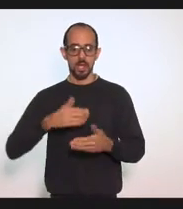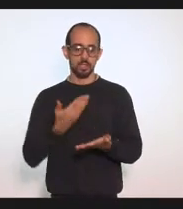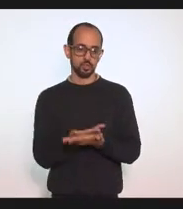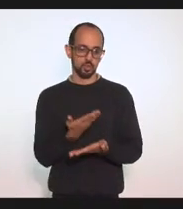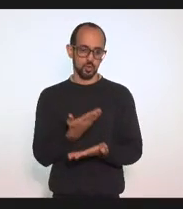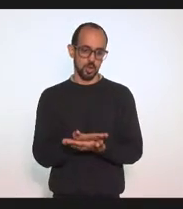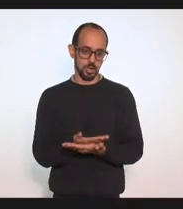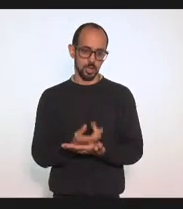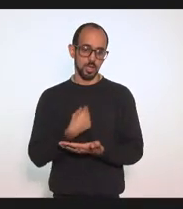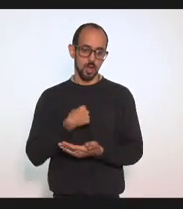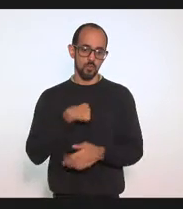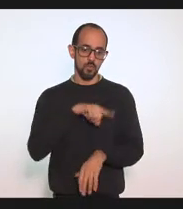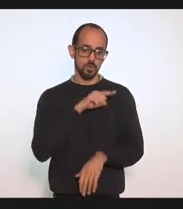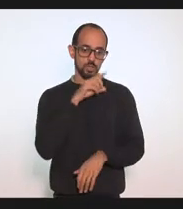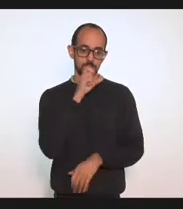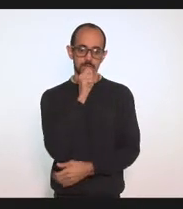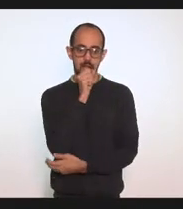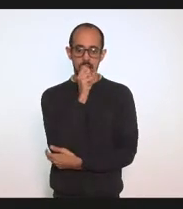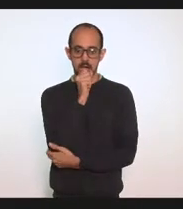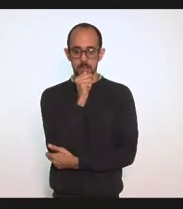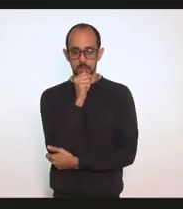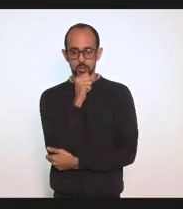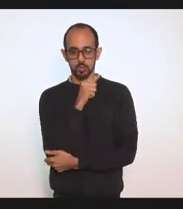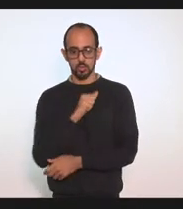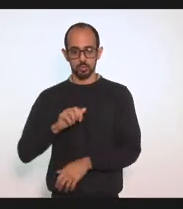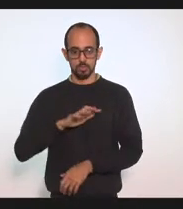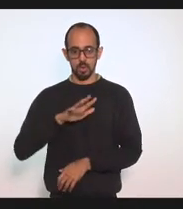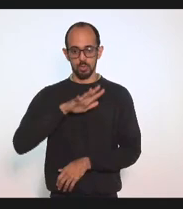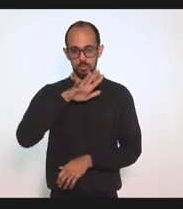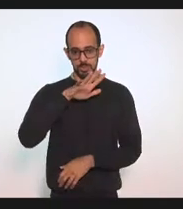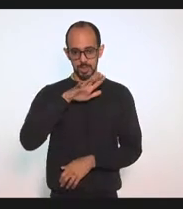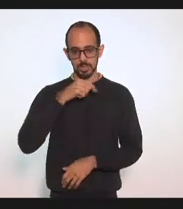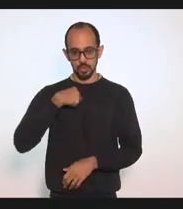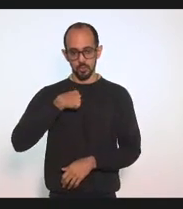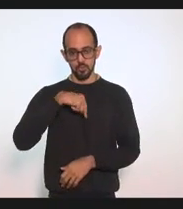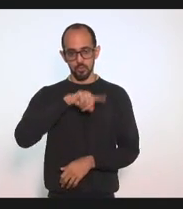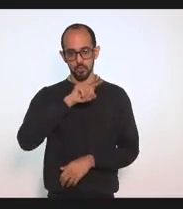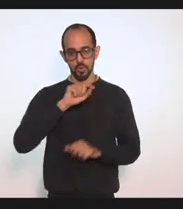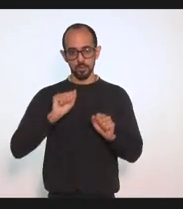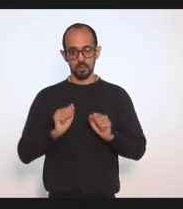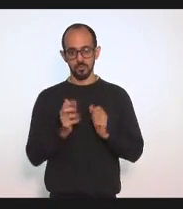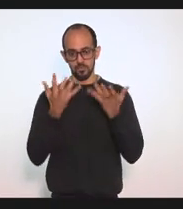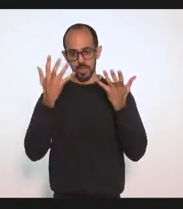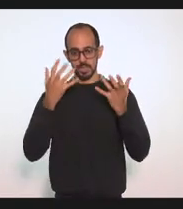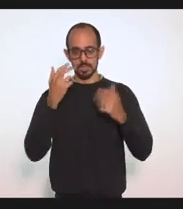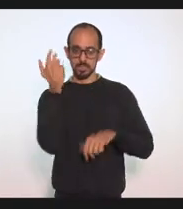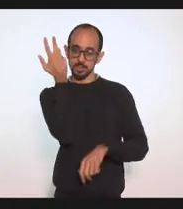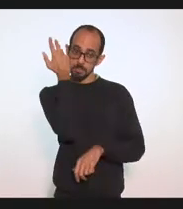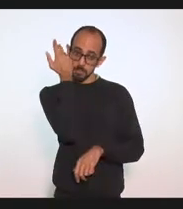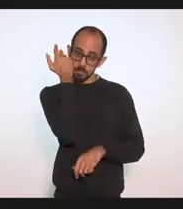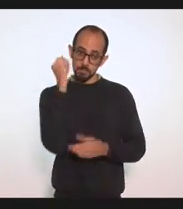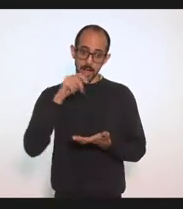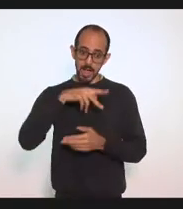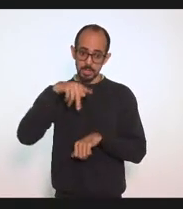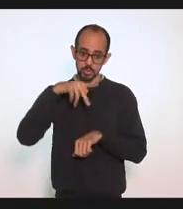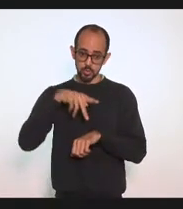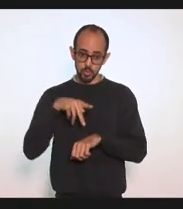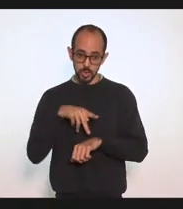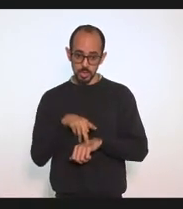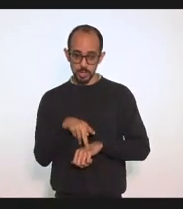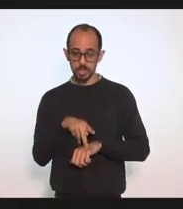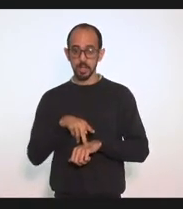tive sábado numa comunidade, fui na festinha de Páscoa, uma festa com todos os cuidados, bem